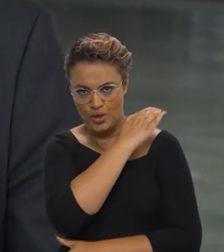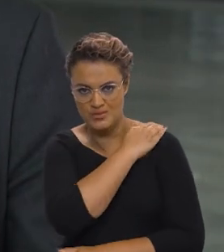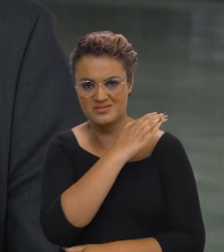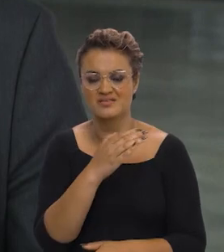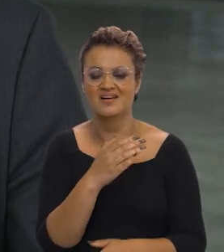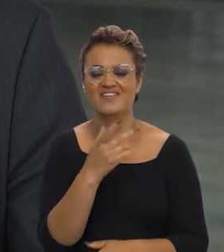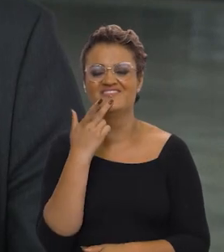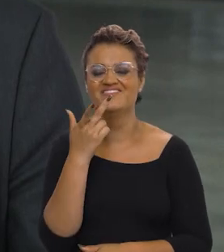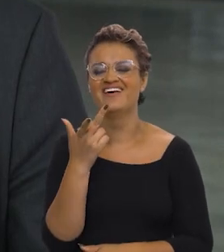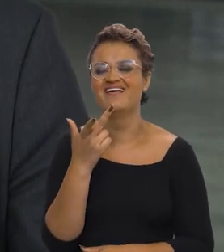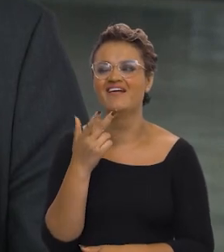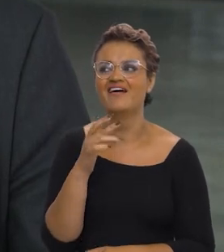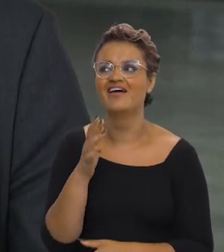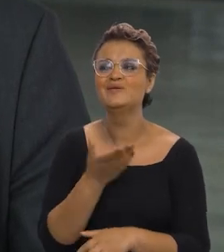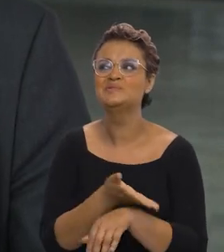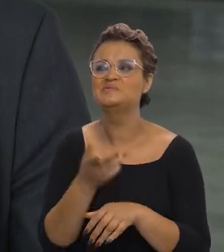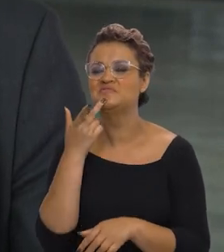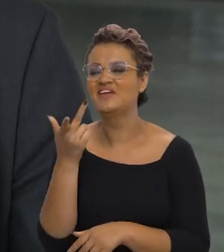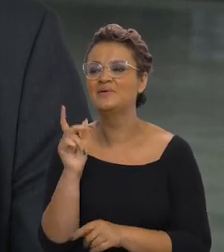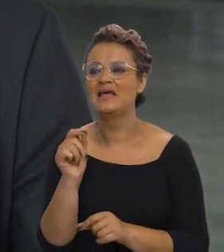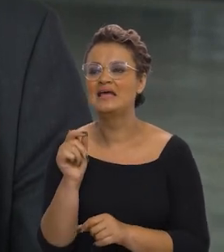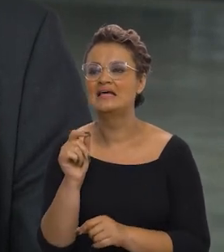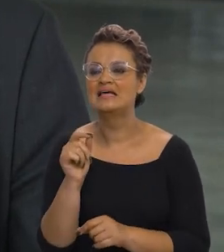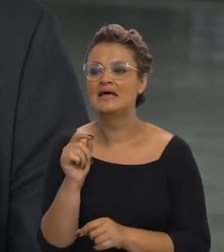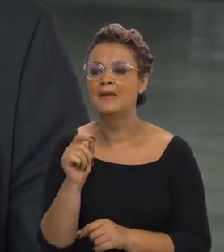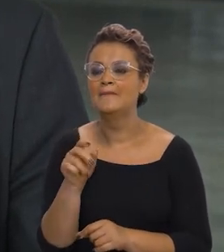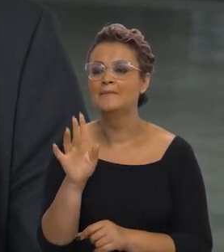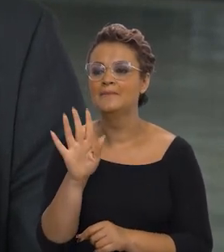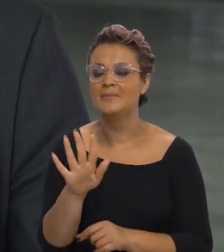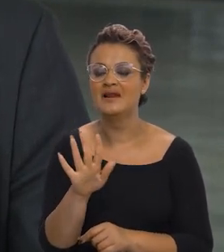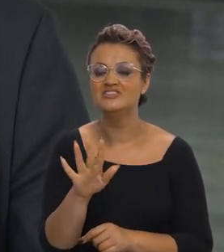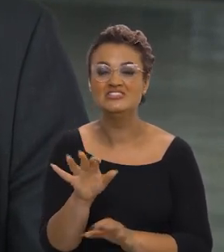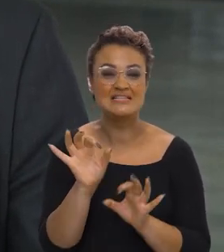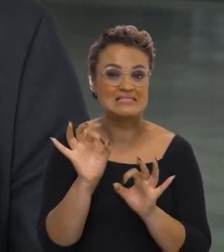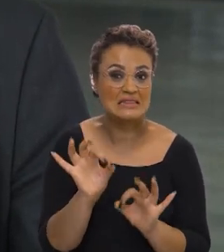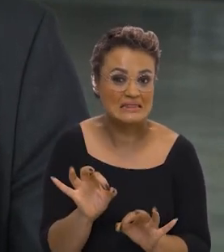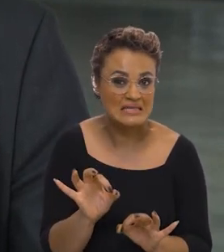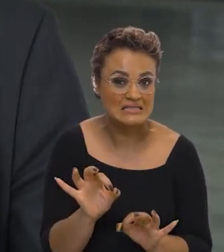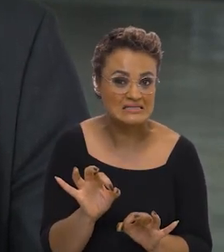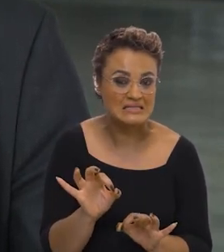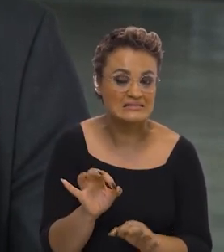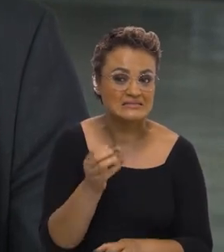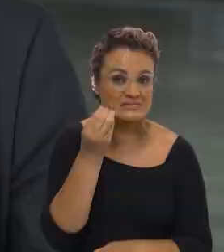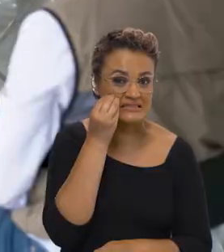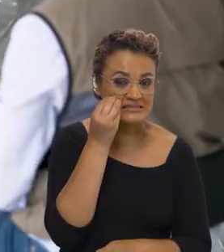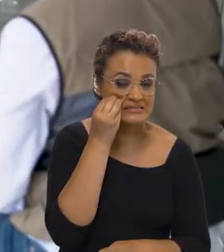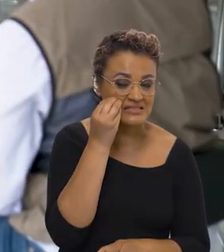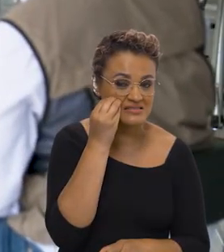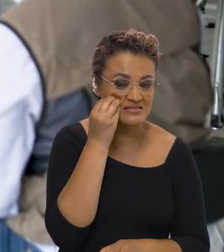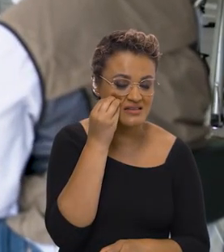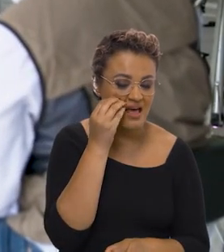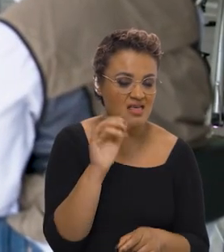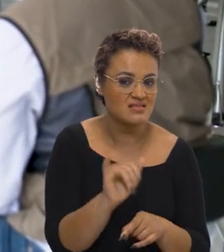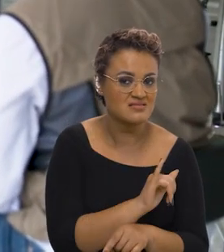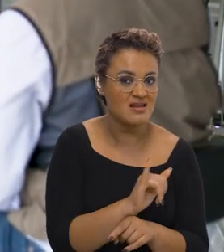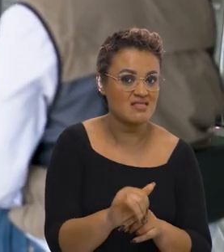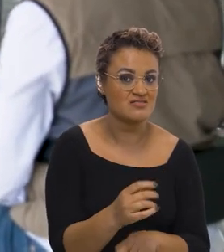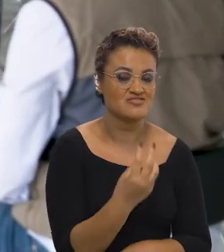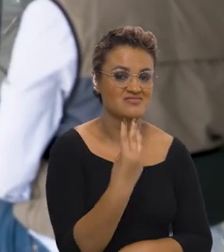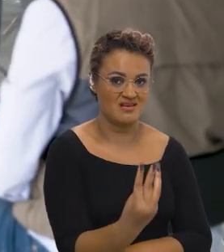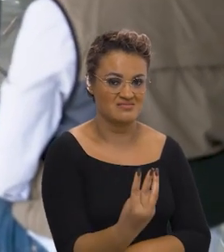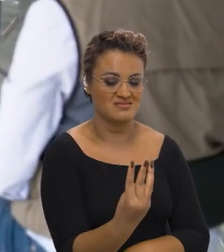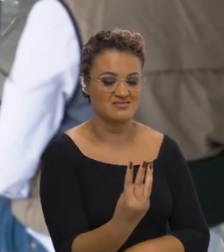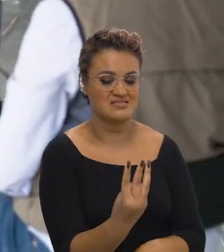Rui, gosta de falar que a gente, para ter certeza, testou três fontes universitárias,